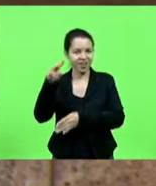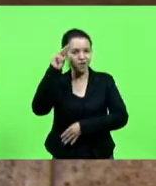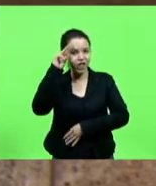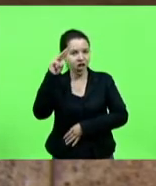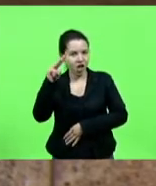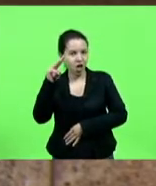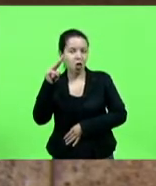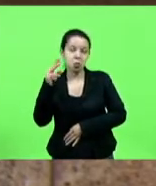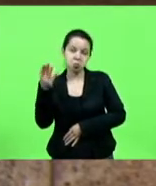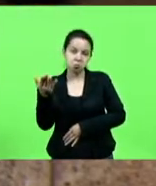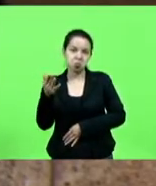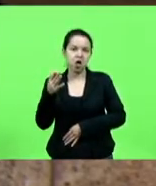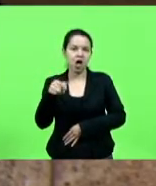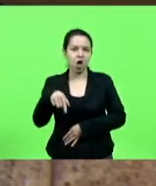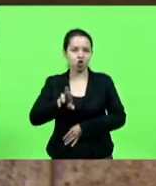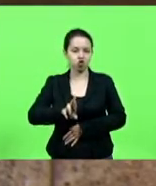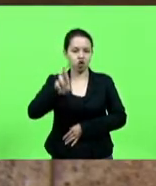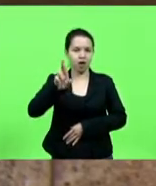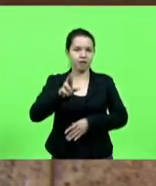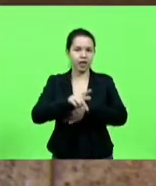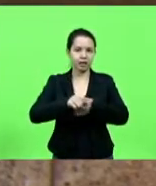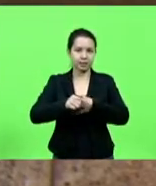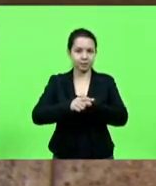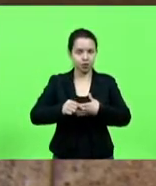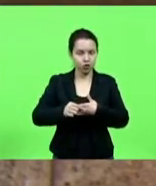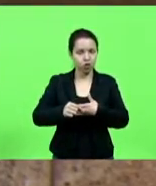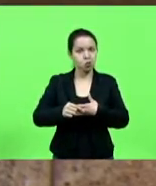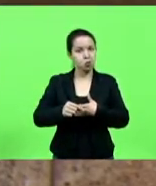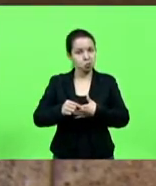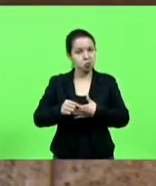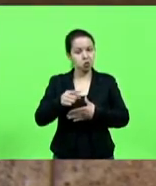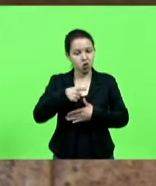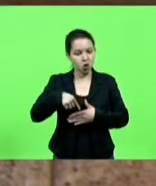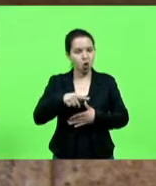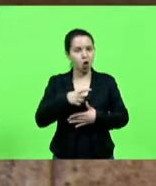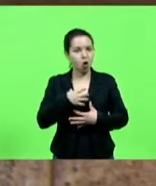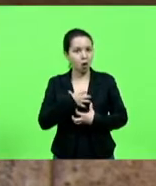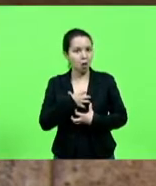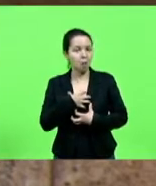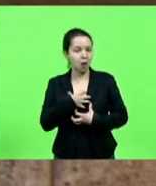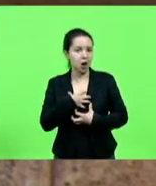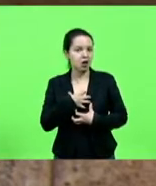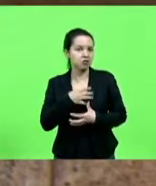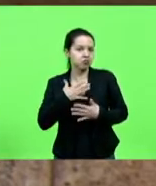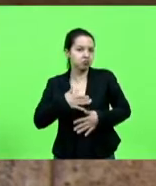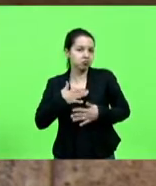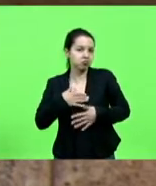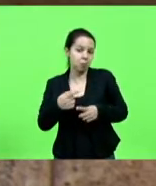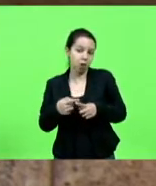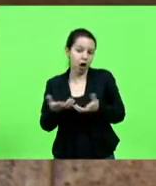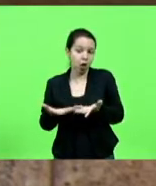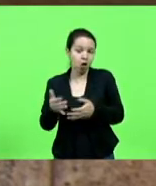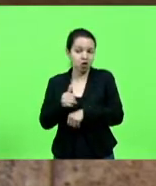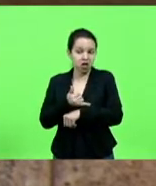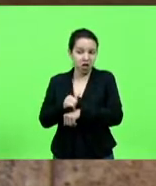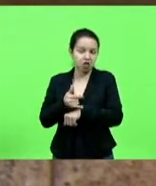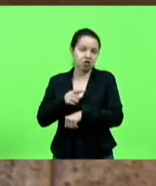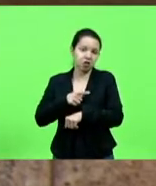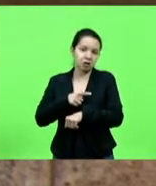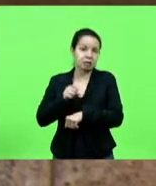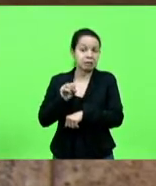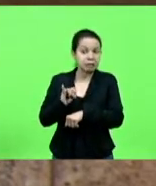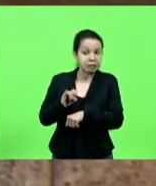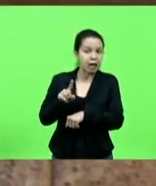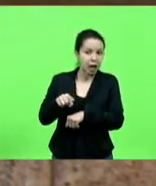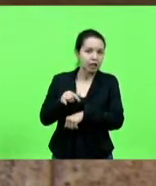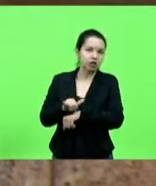o chefe da Casa Civil, isso aí já nos deixa mais confortáveis, porque agora, pelo menos, estratégia tem. Se for uma estratégia, tudo